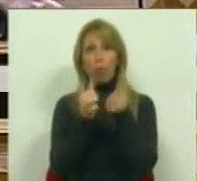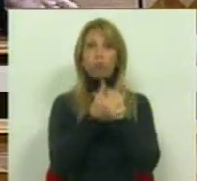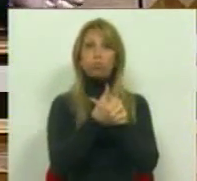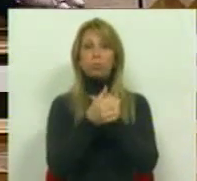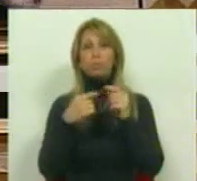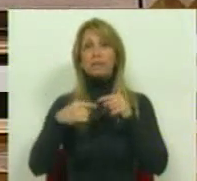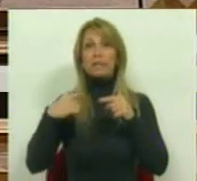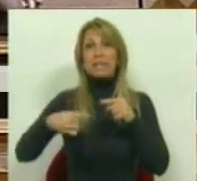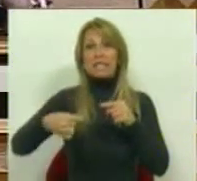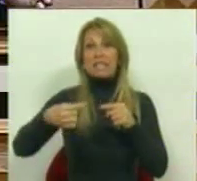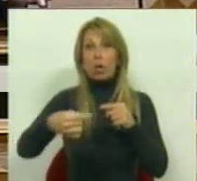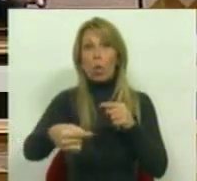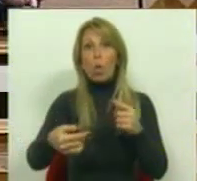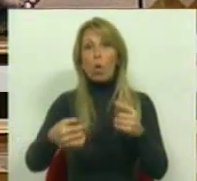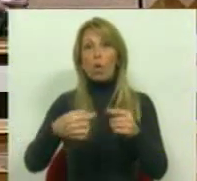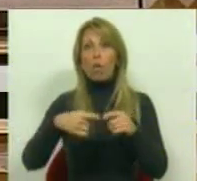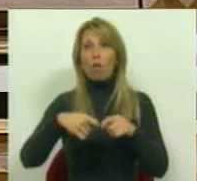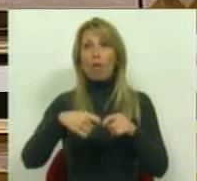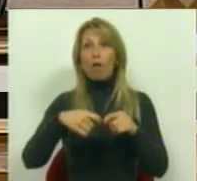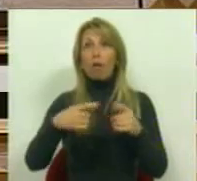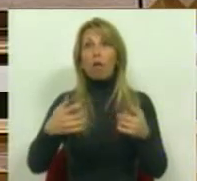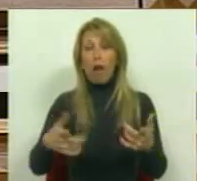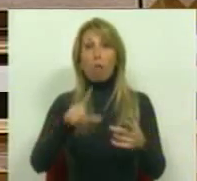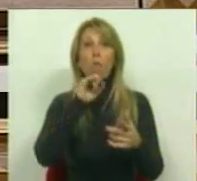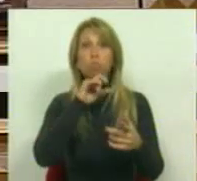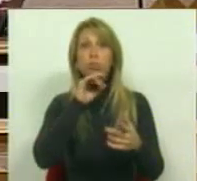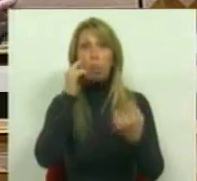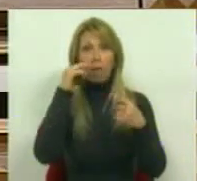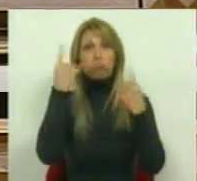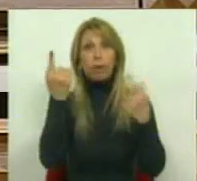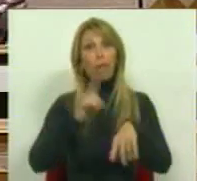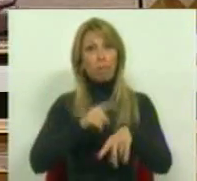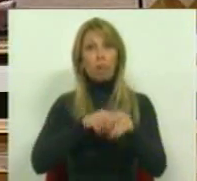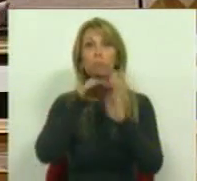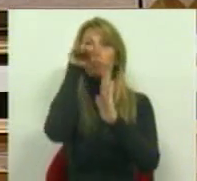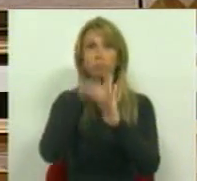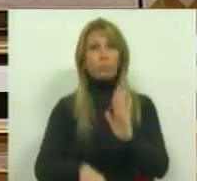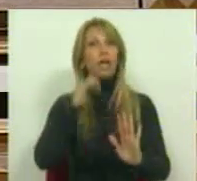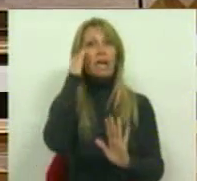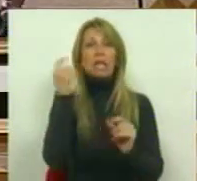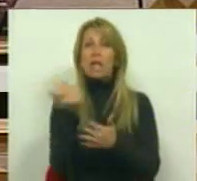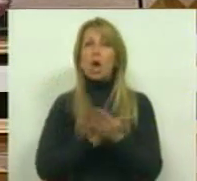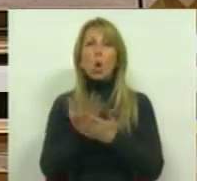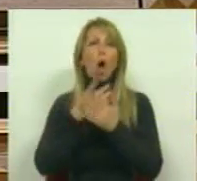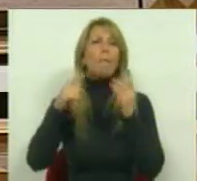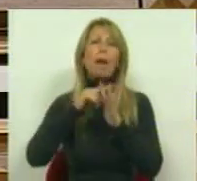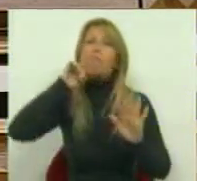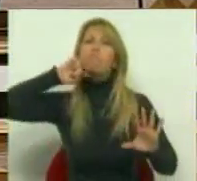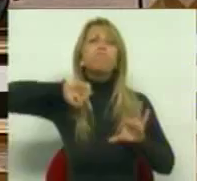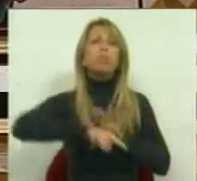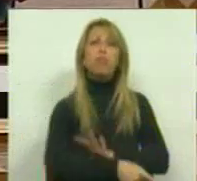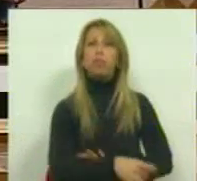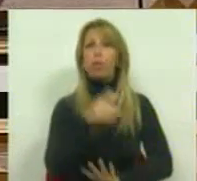é uma impossibilidade manifesta em momentos de recessão, de crise económica profunda, calamidade,